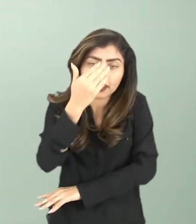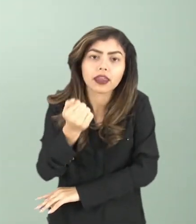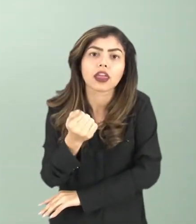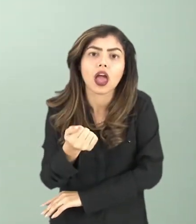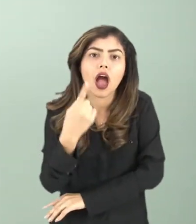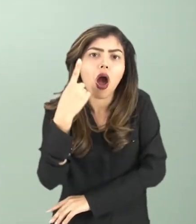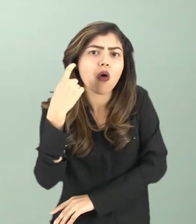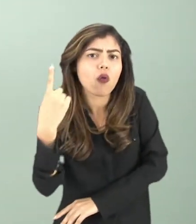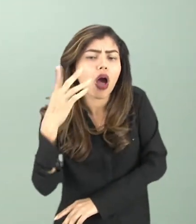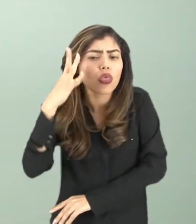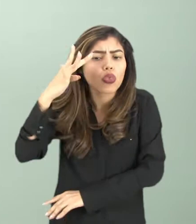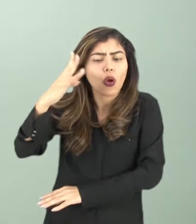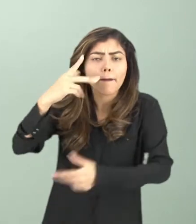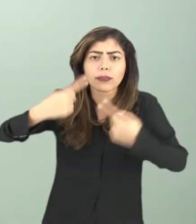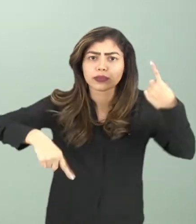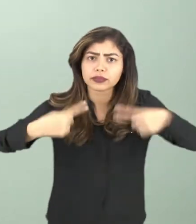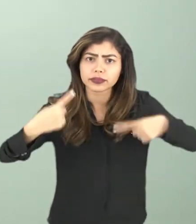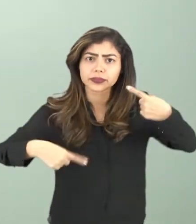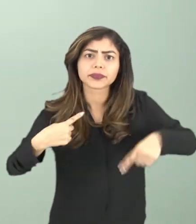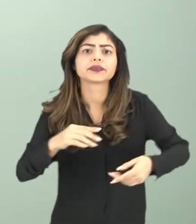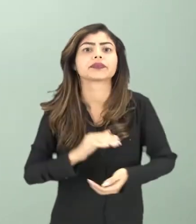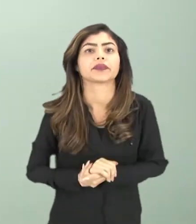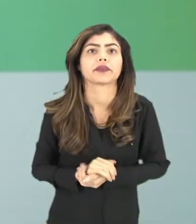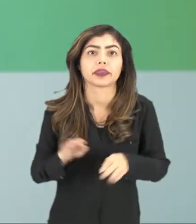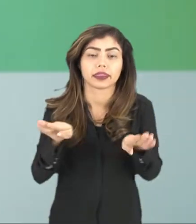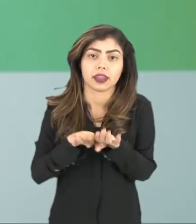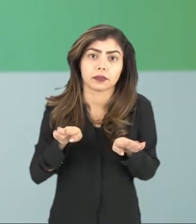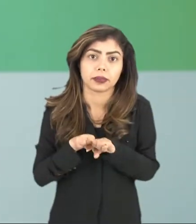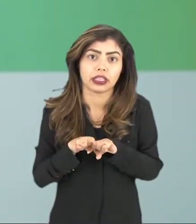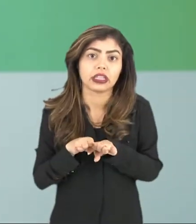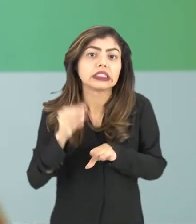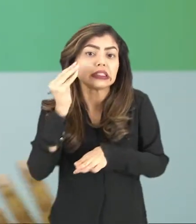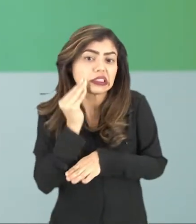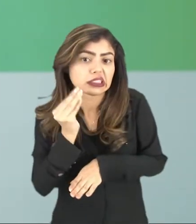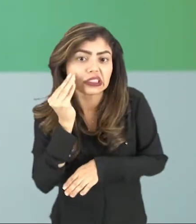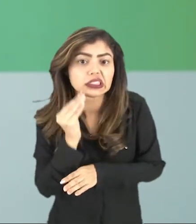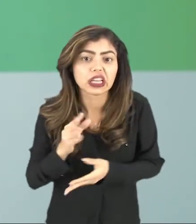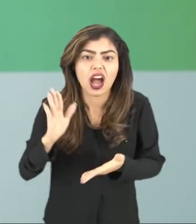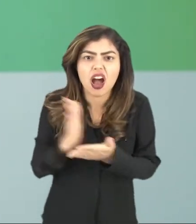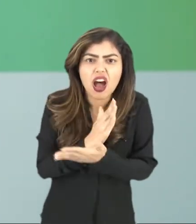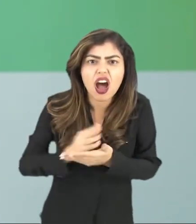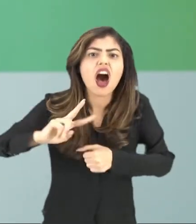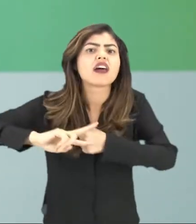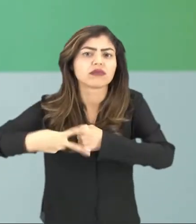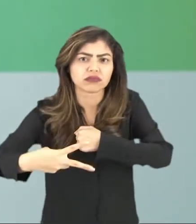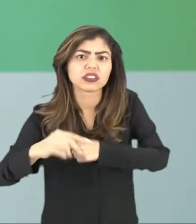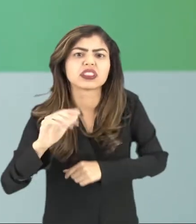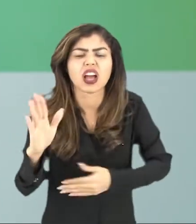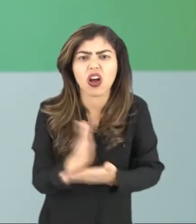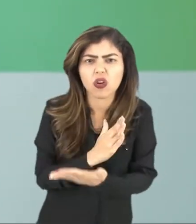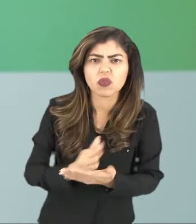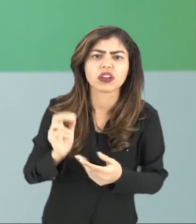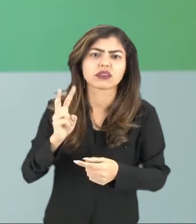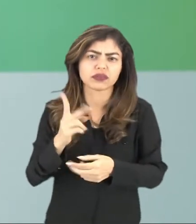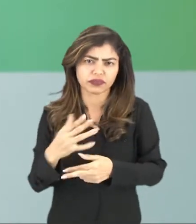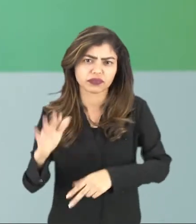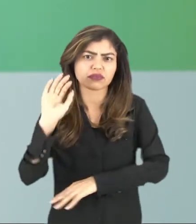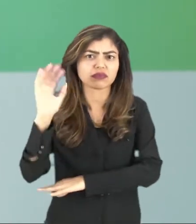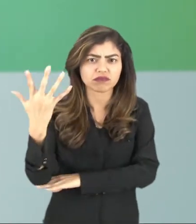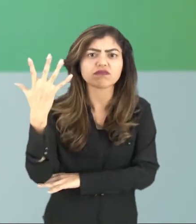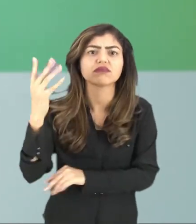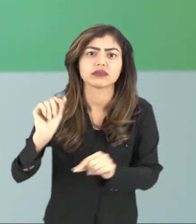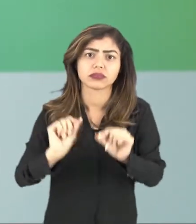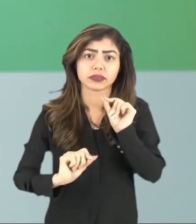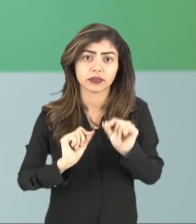tensões políticas, temos as tensões de qualquer momento acontecer aí um bombardeio, né? Só que